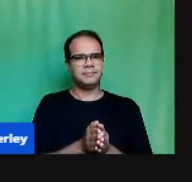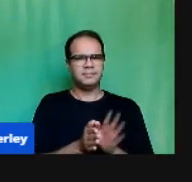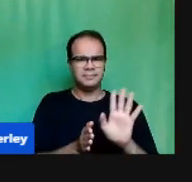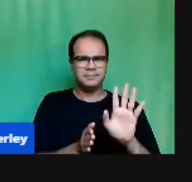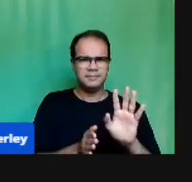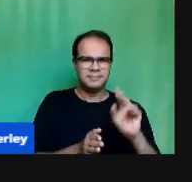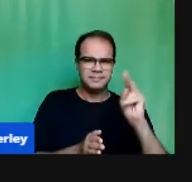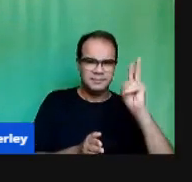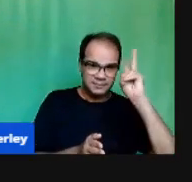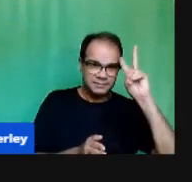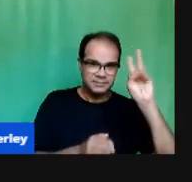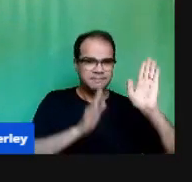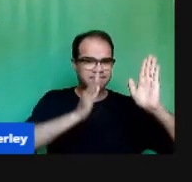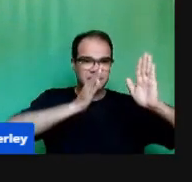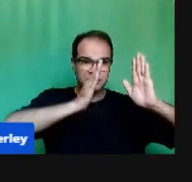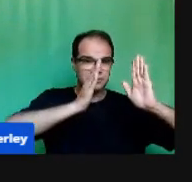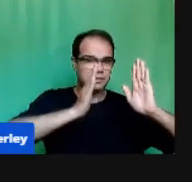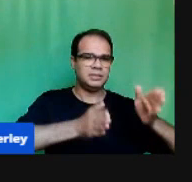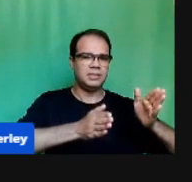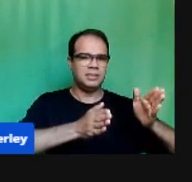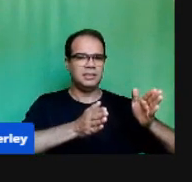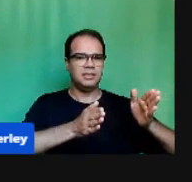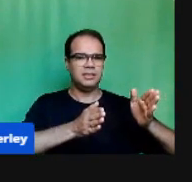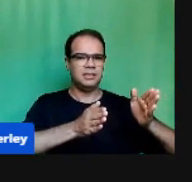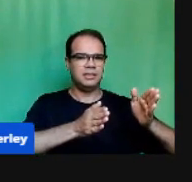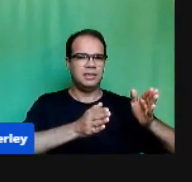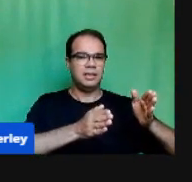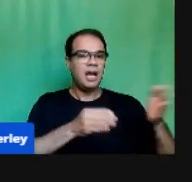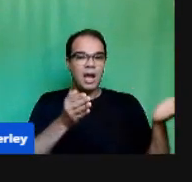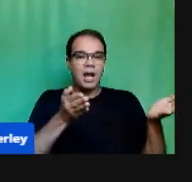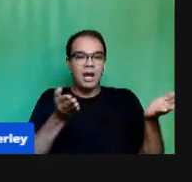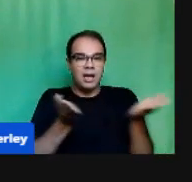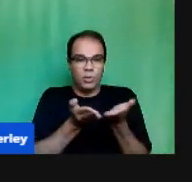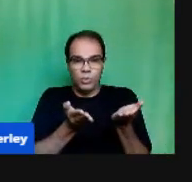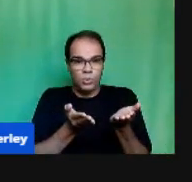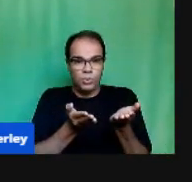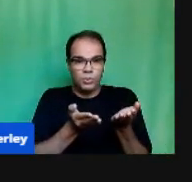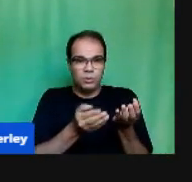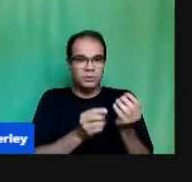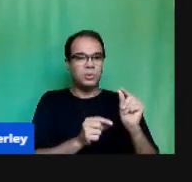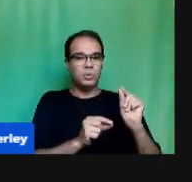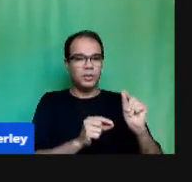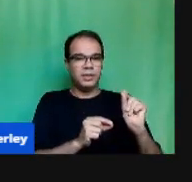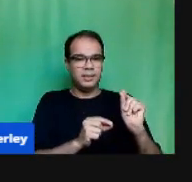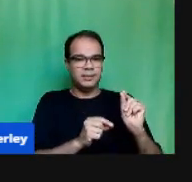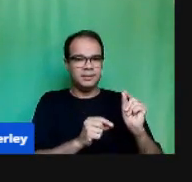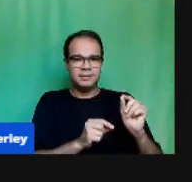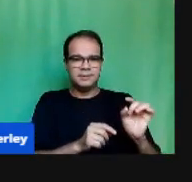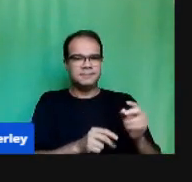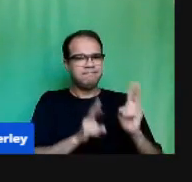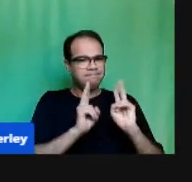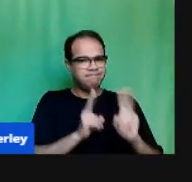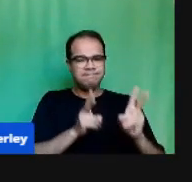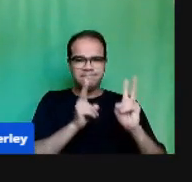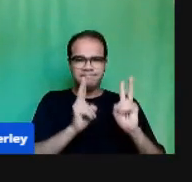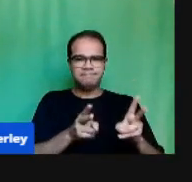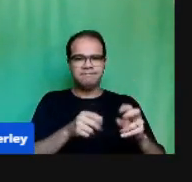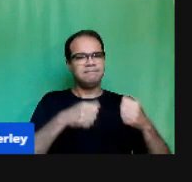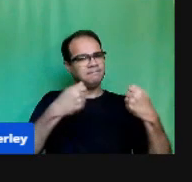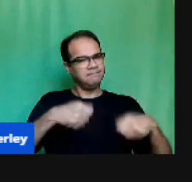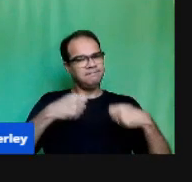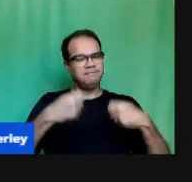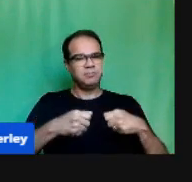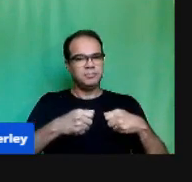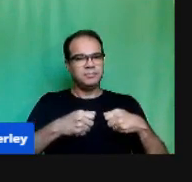Digitais Tiveram Encontraram Dificuldades Para se adaptar Ao ensino remoto